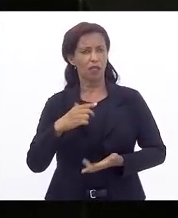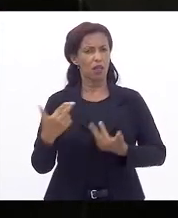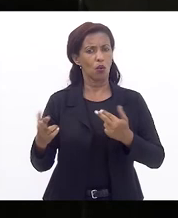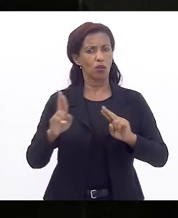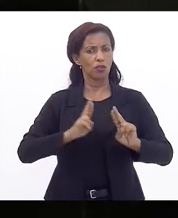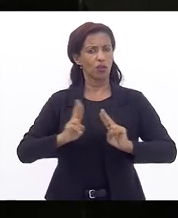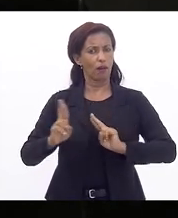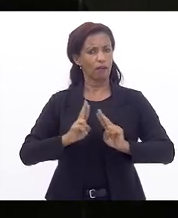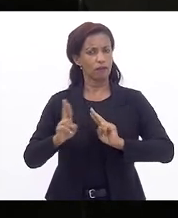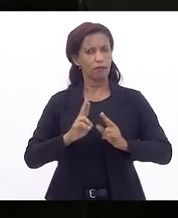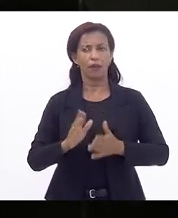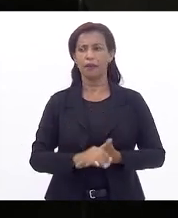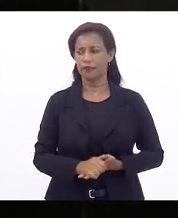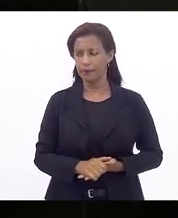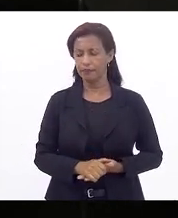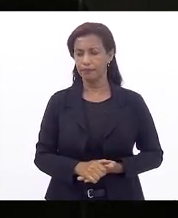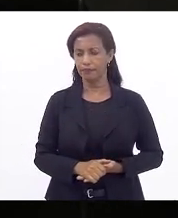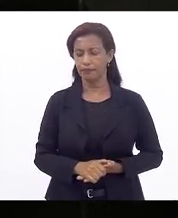relacionadas